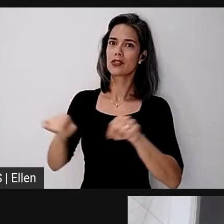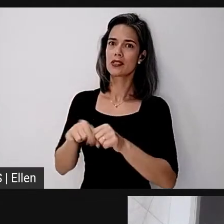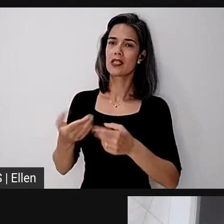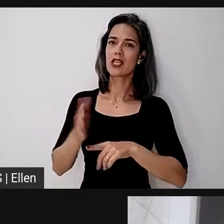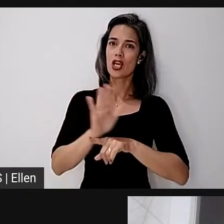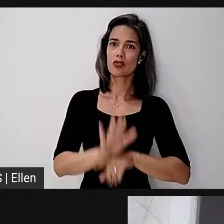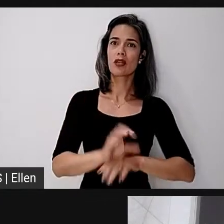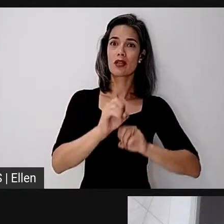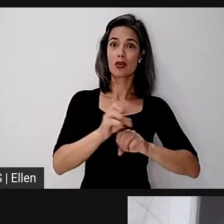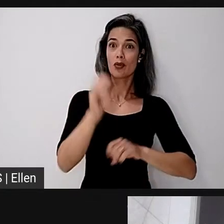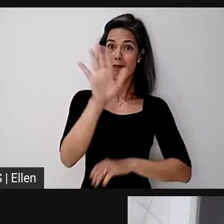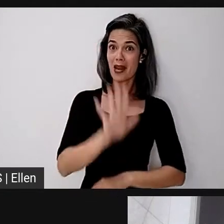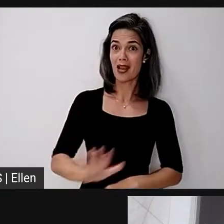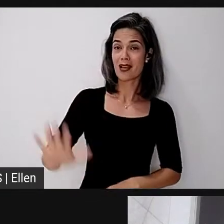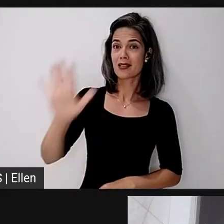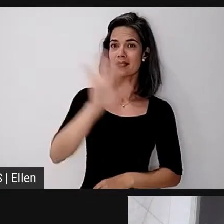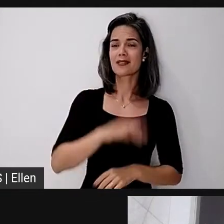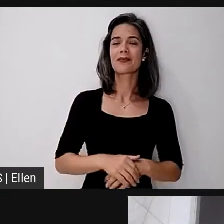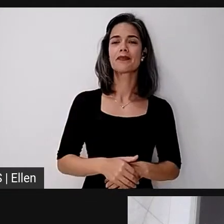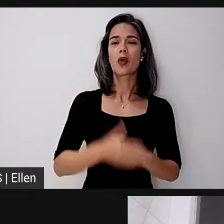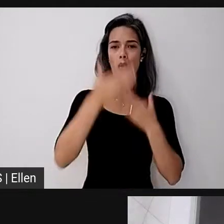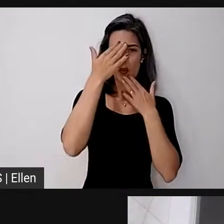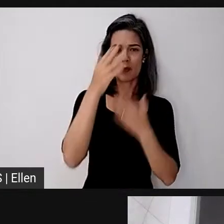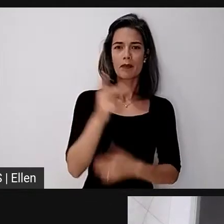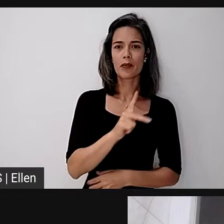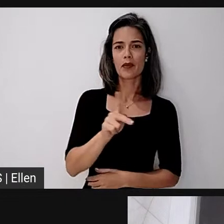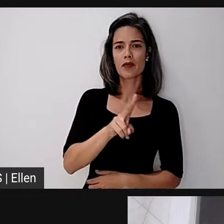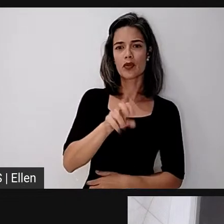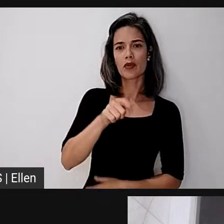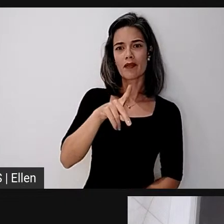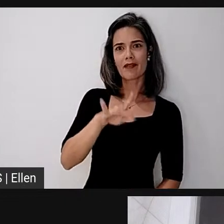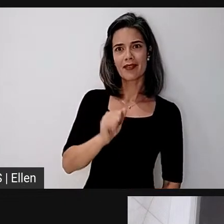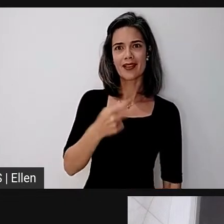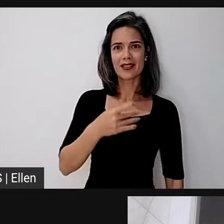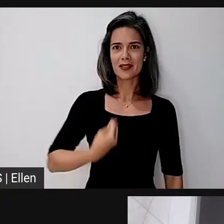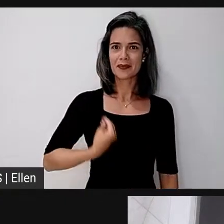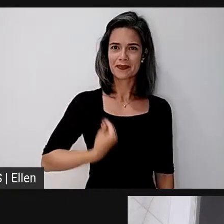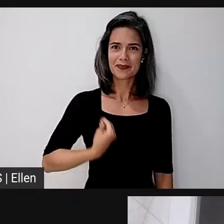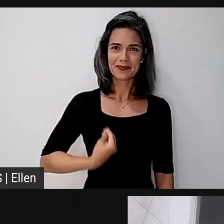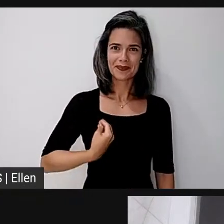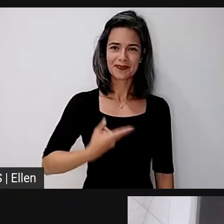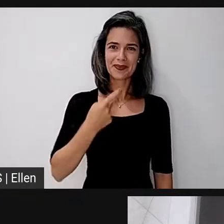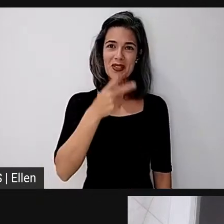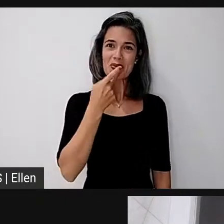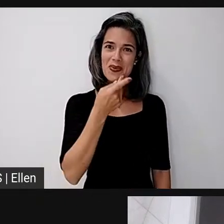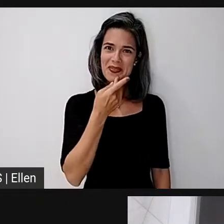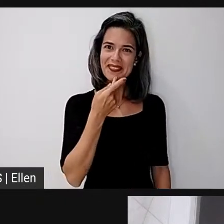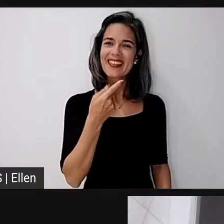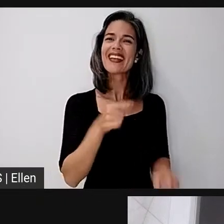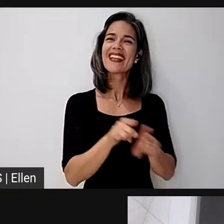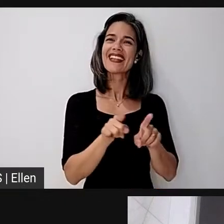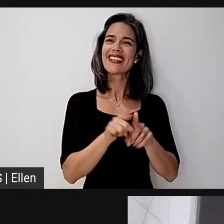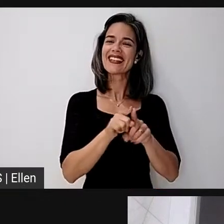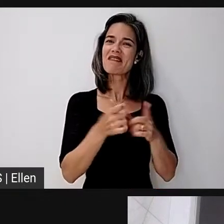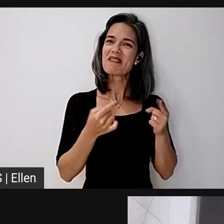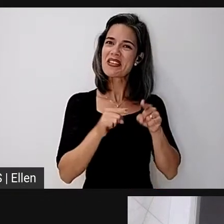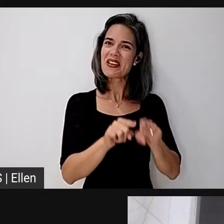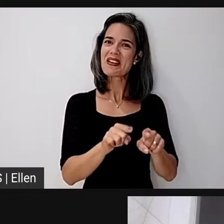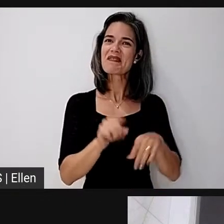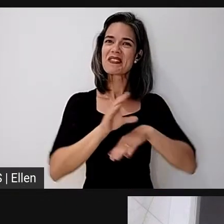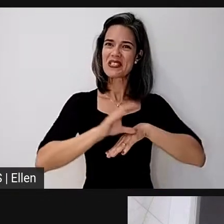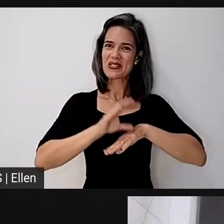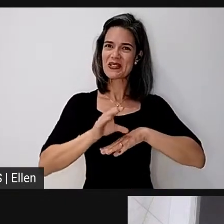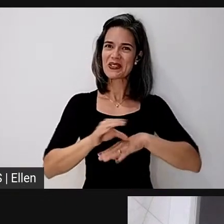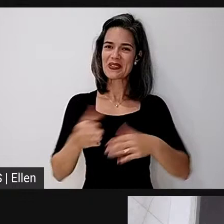Obrigada, professora Wanda, pela sua presença, pelas suas palavras, pela parceria, né? na realização deste curso